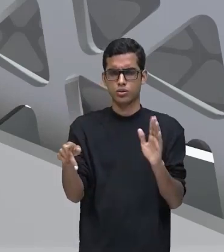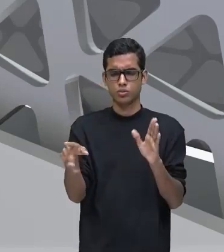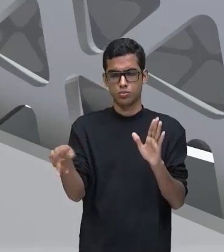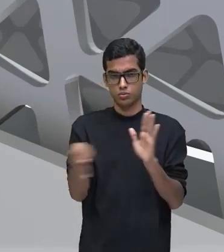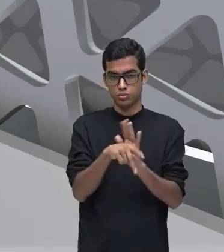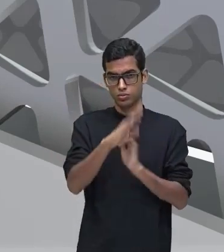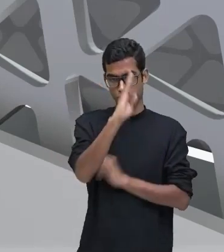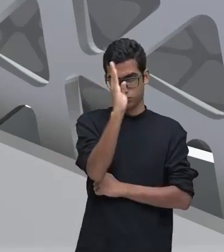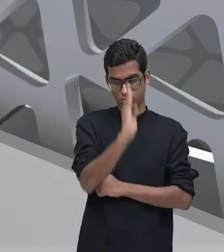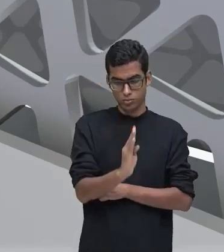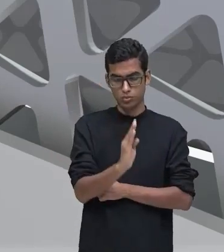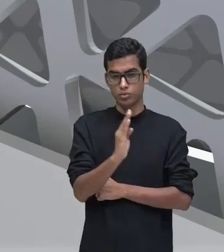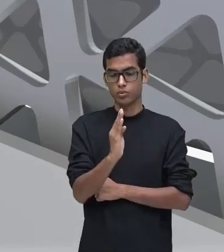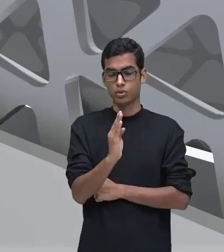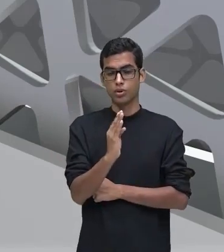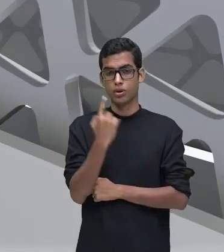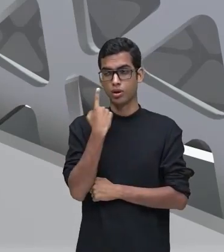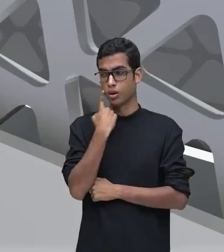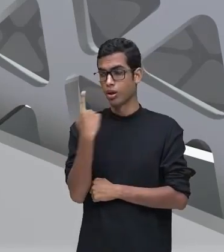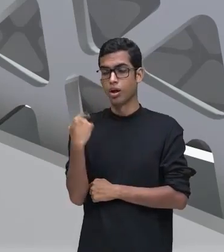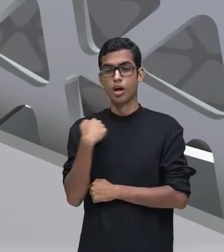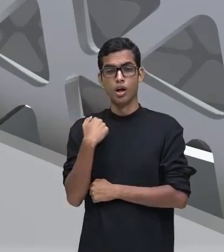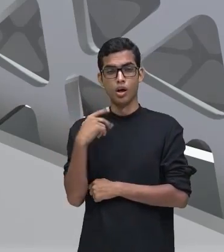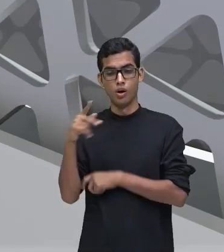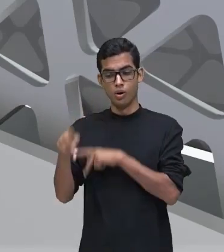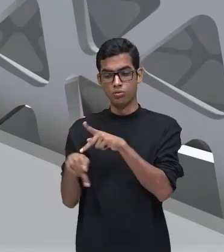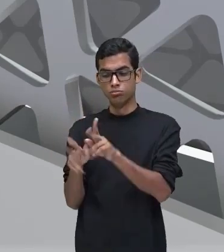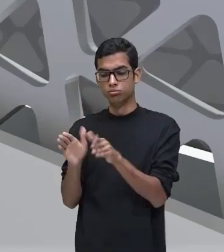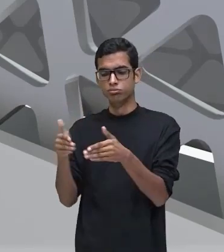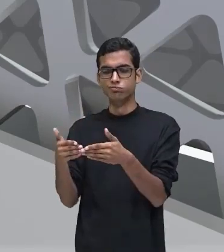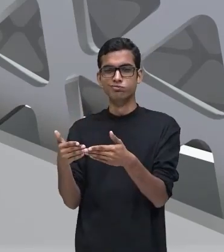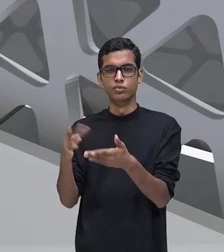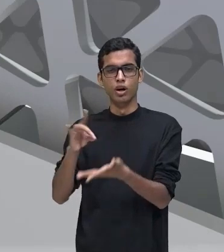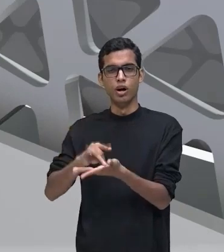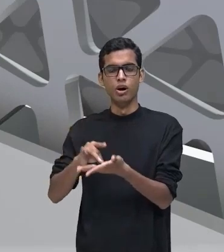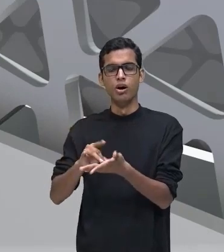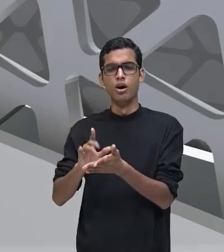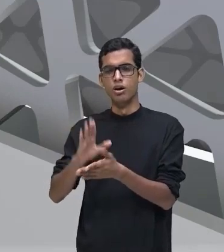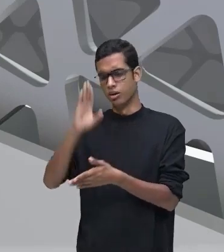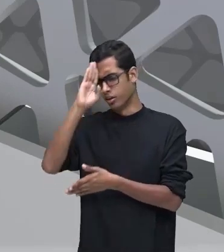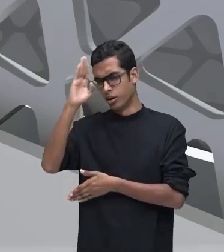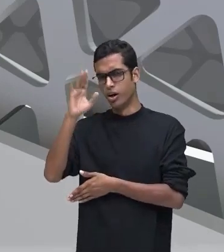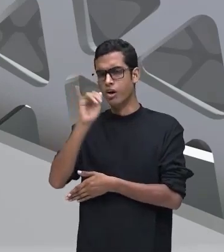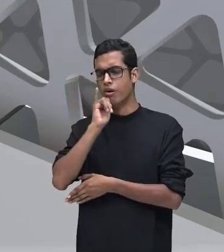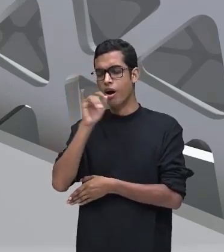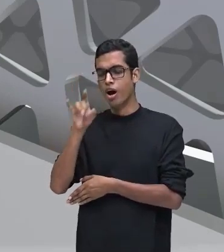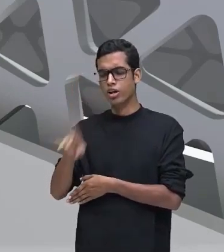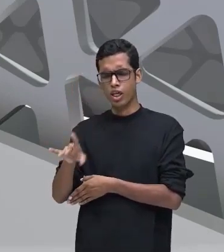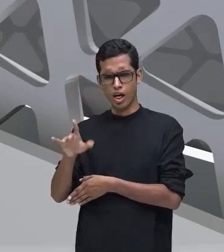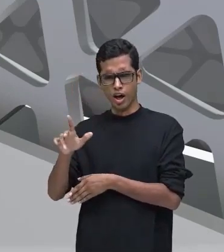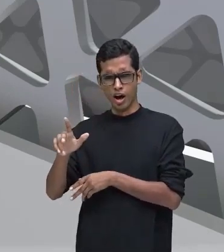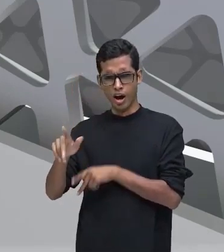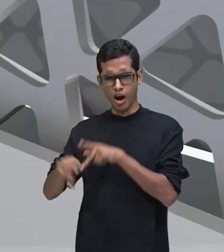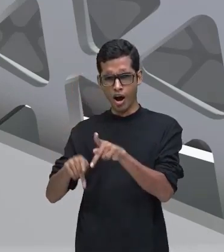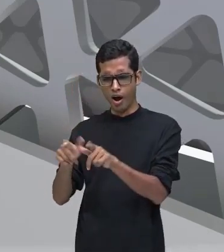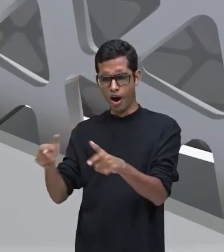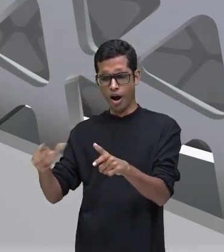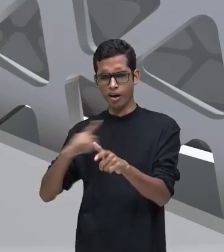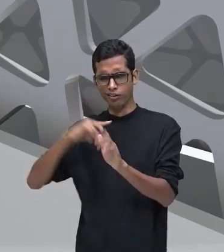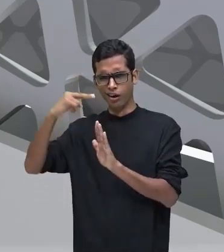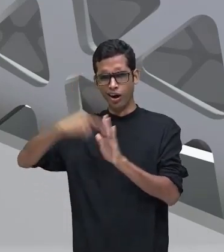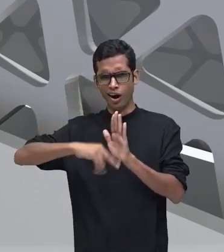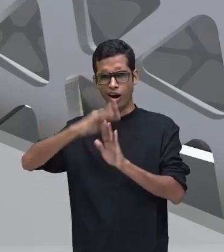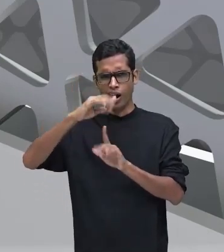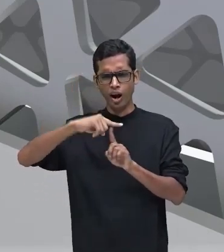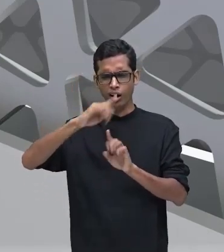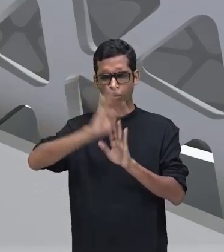público que nós temos aí preferencial, certo? Significa que apenas essas pessoas leriam esse tipo